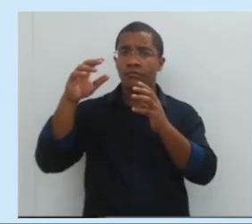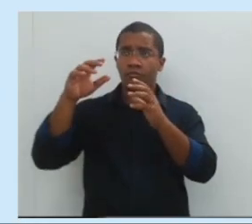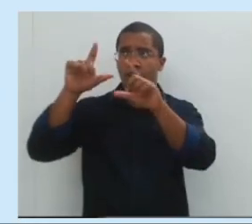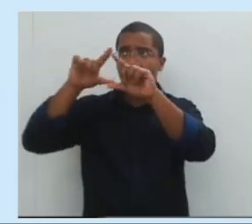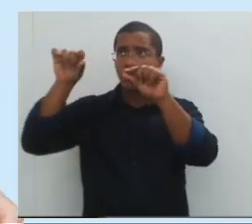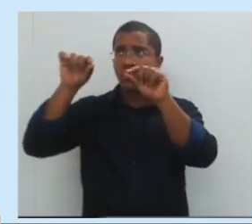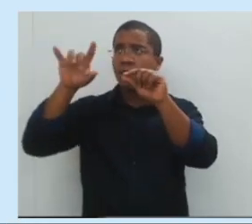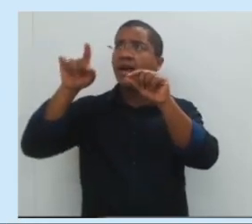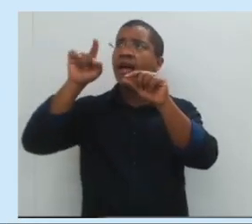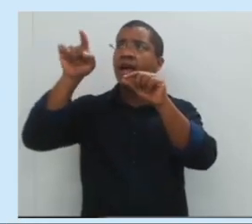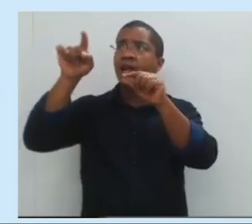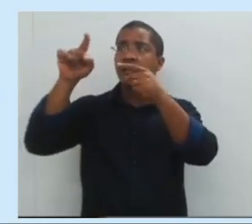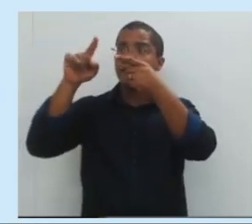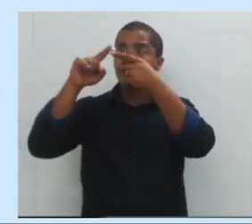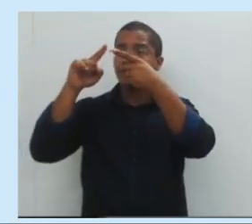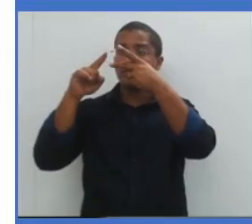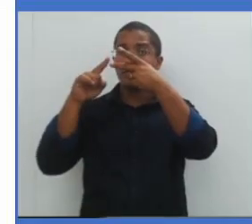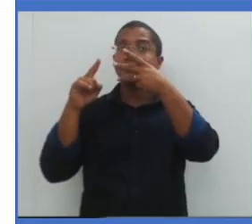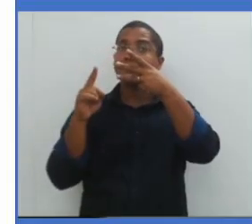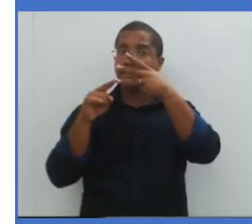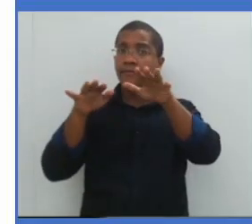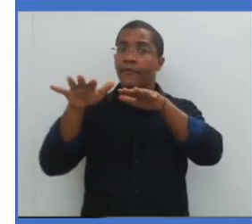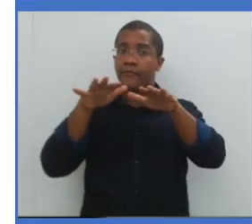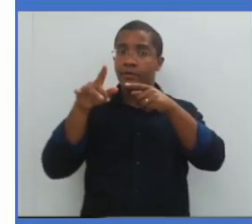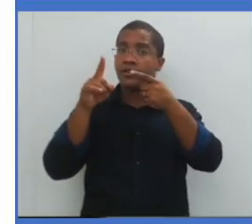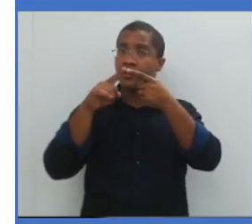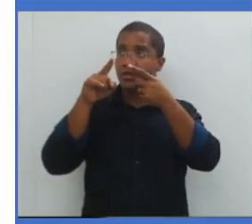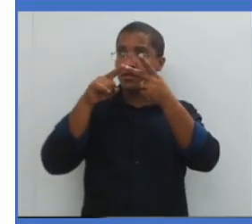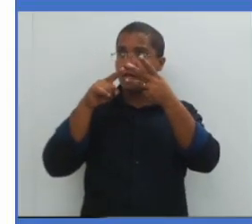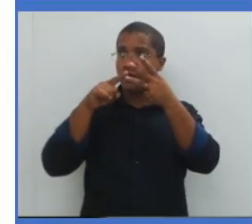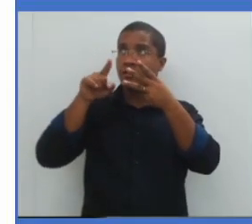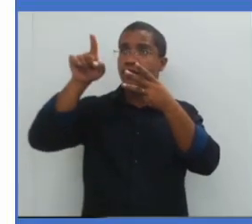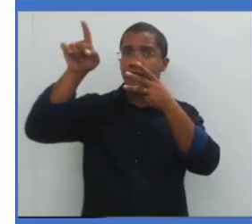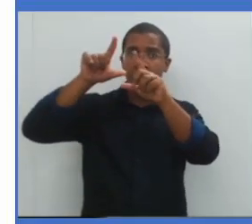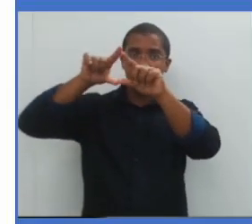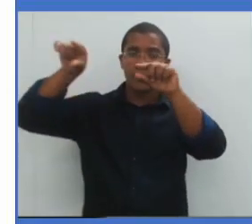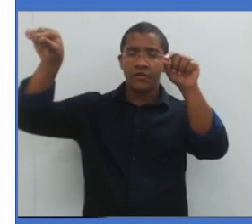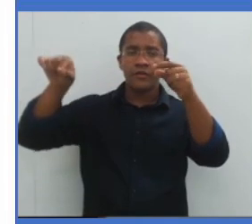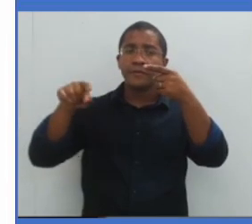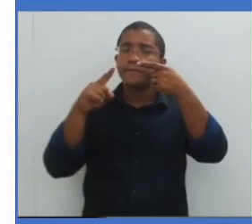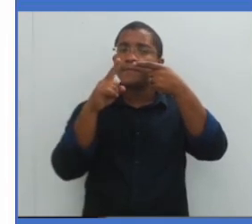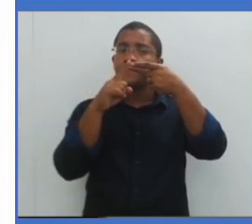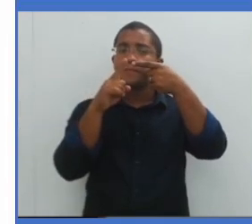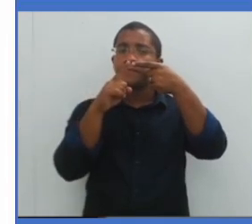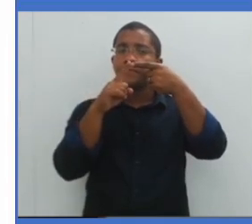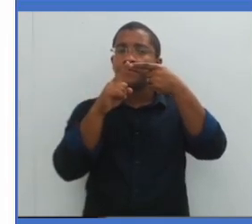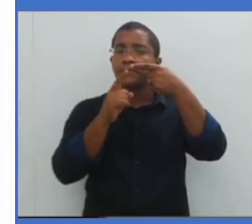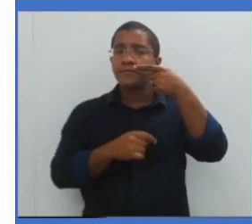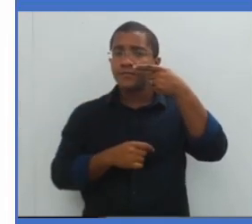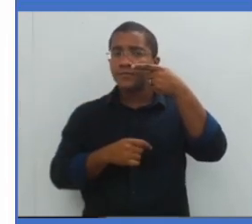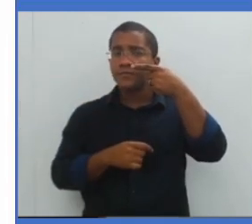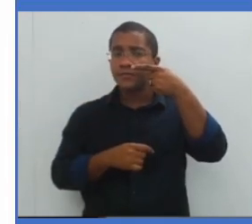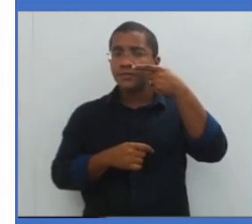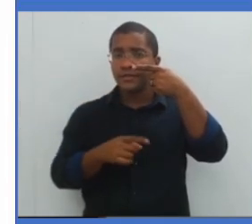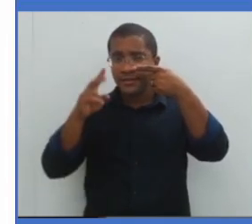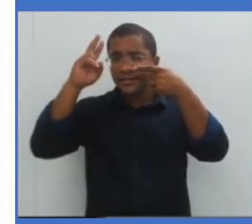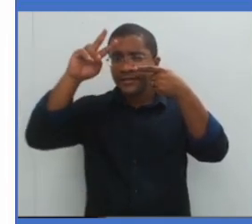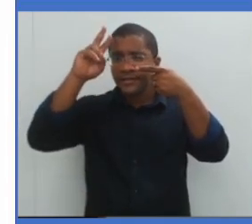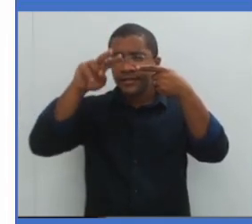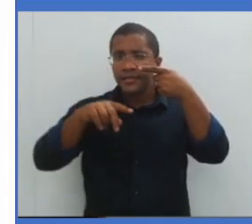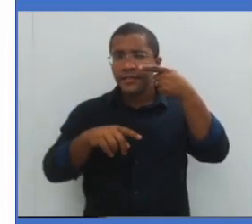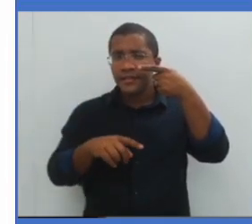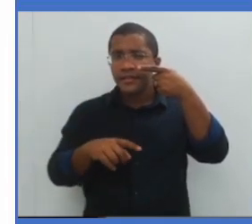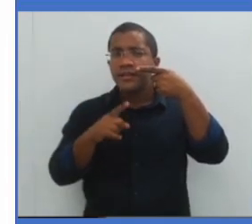movimentos, Dantas? Três. Olha a imagem. O primeiro movimento, veja se vocês lembram,